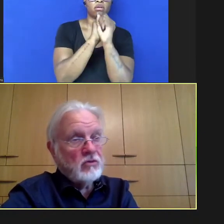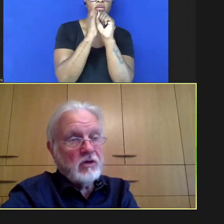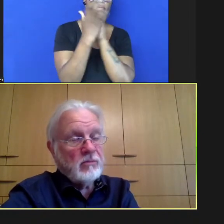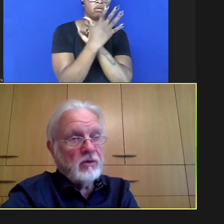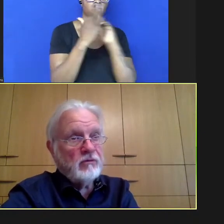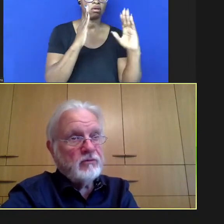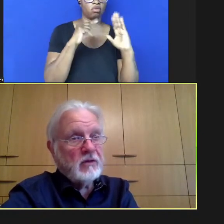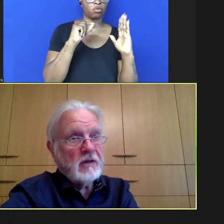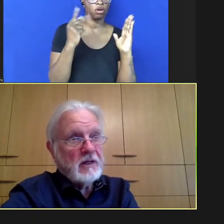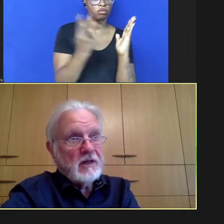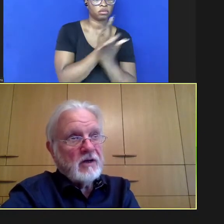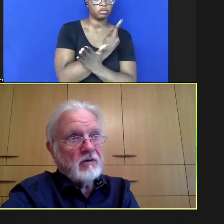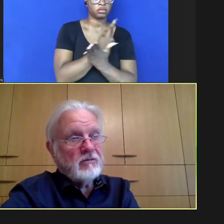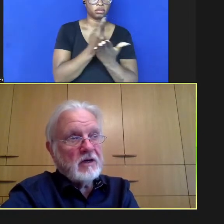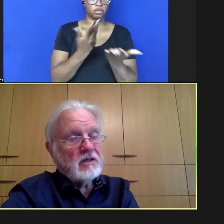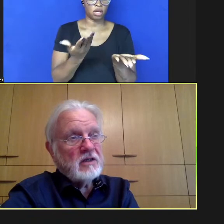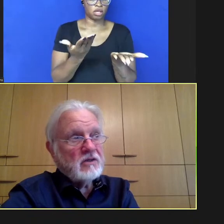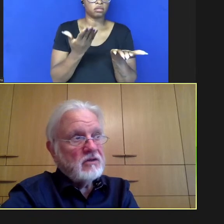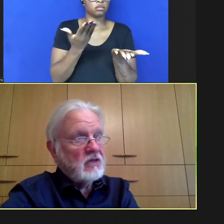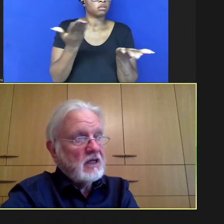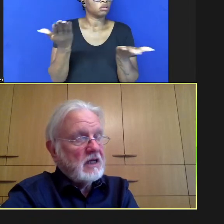acontecendo e